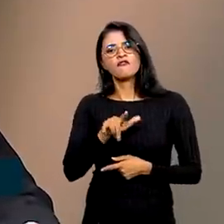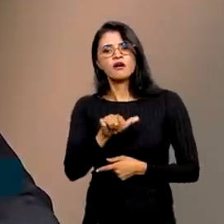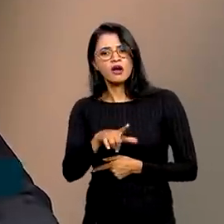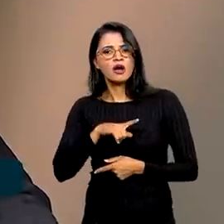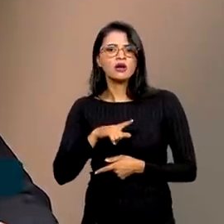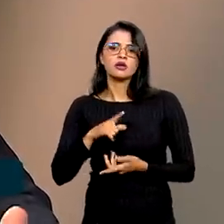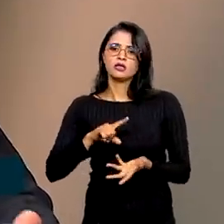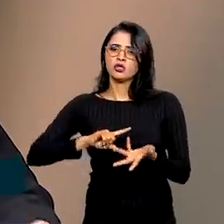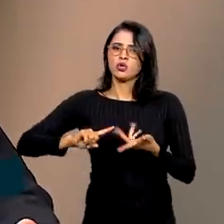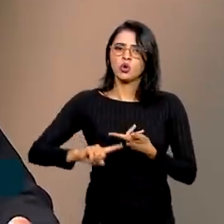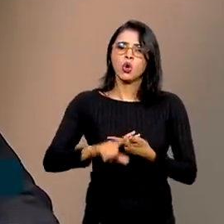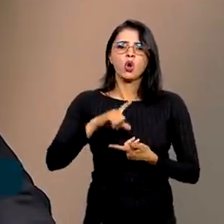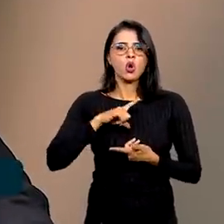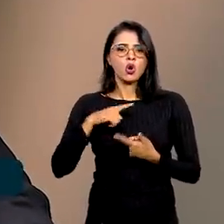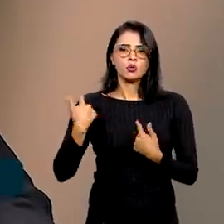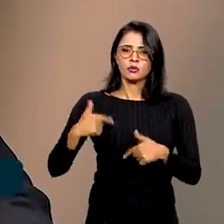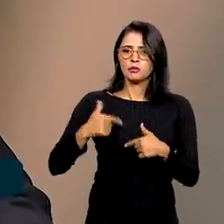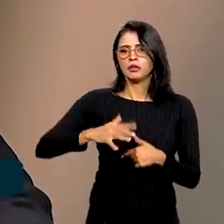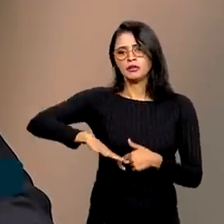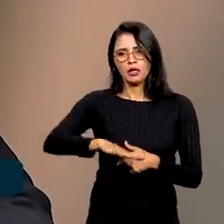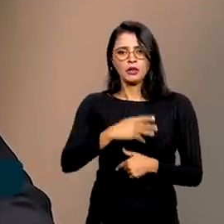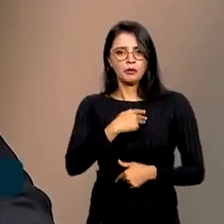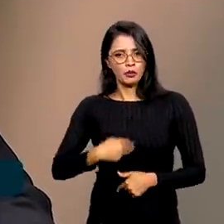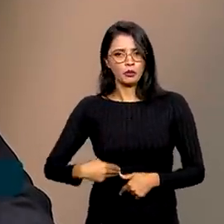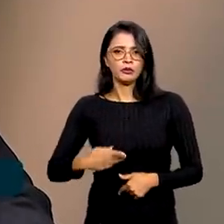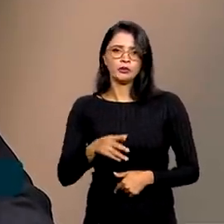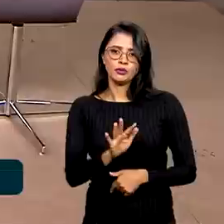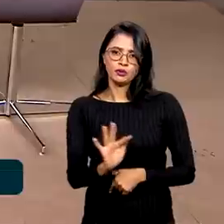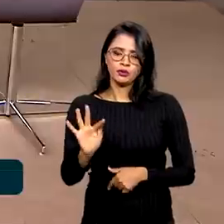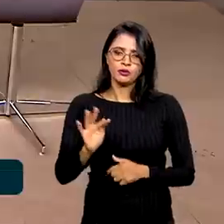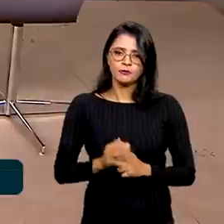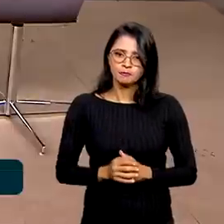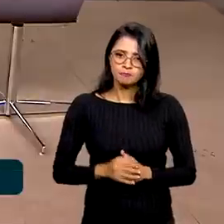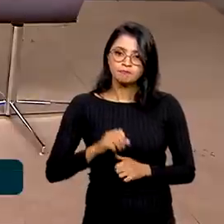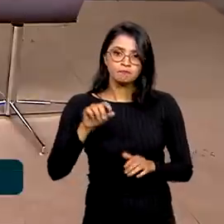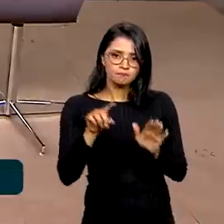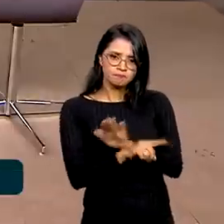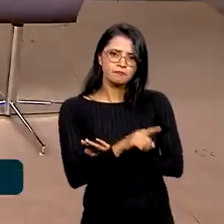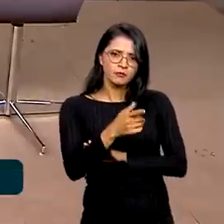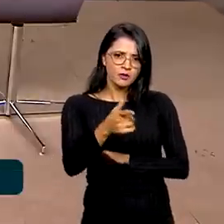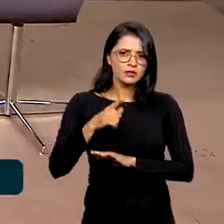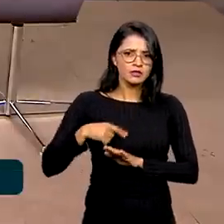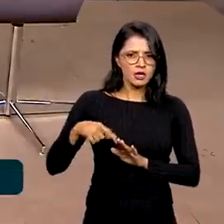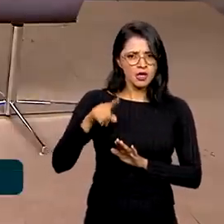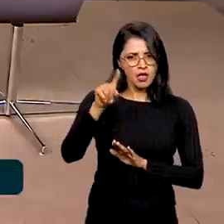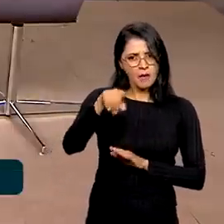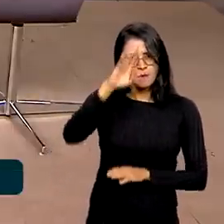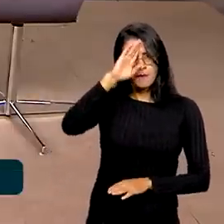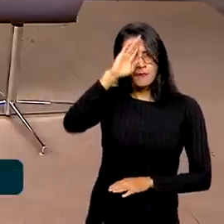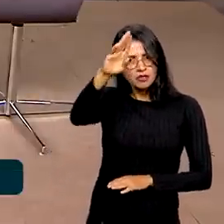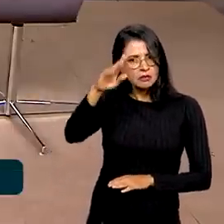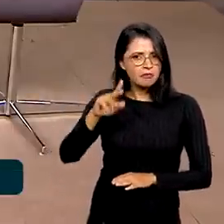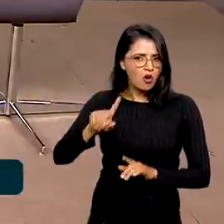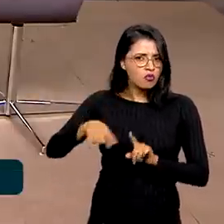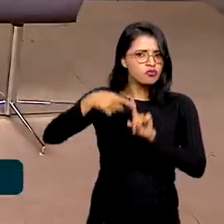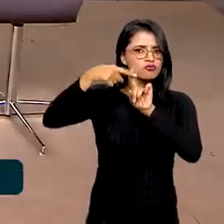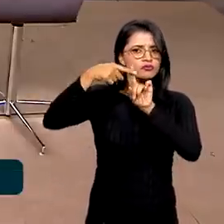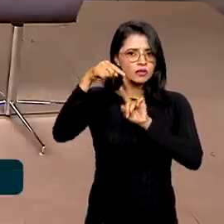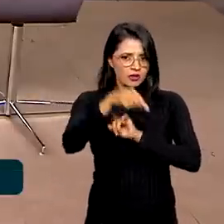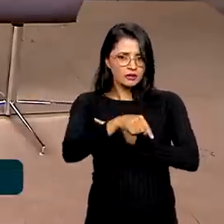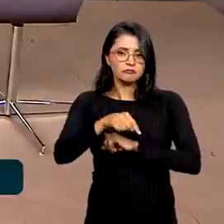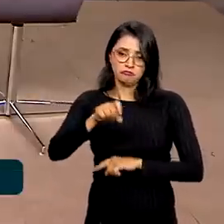vários órgãos, em várias carreiras do setor público federal. Sim, o senhor listaria essa como uma das principais vantagens?